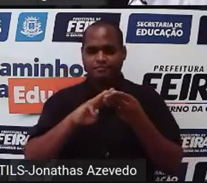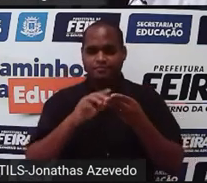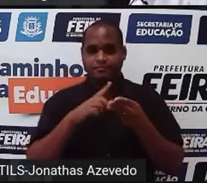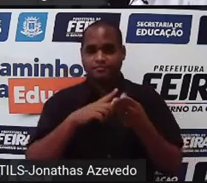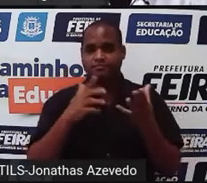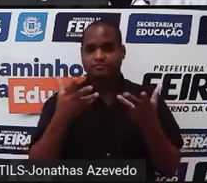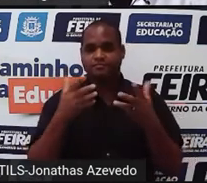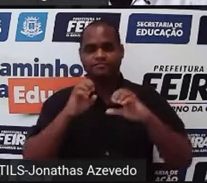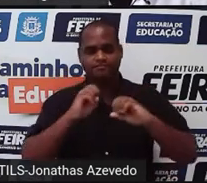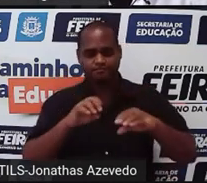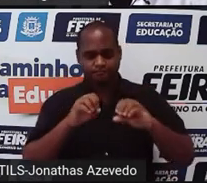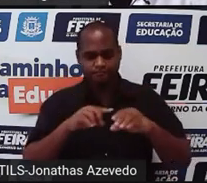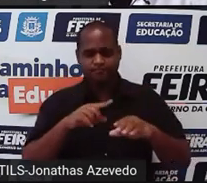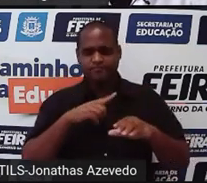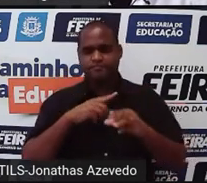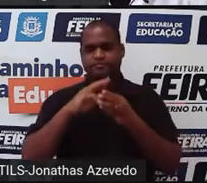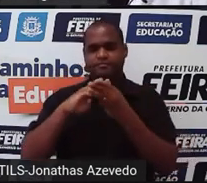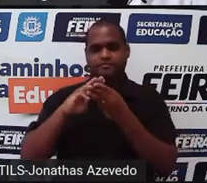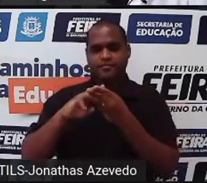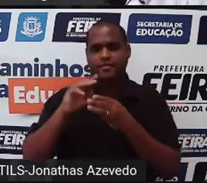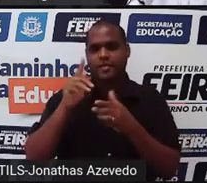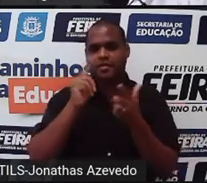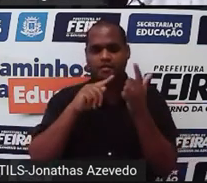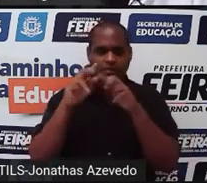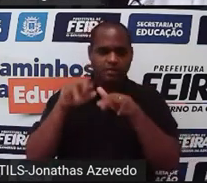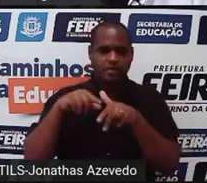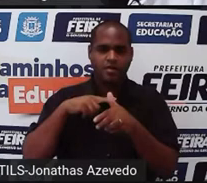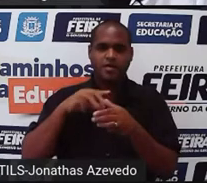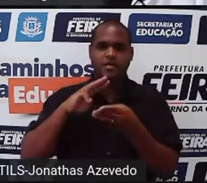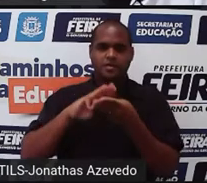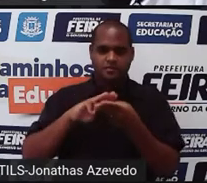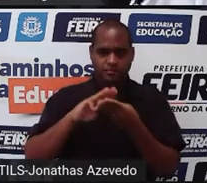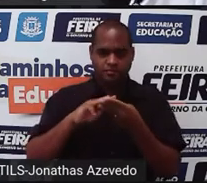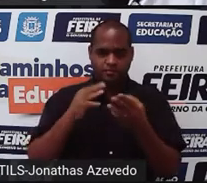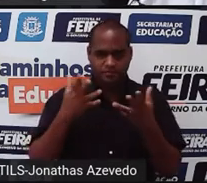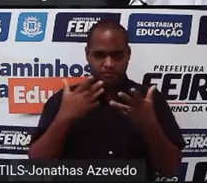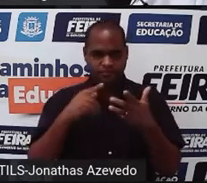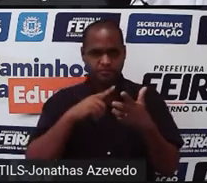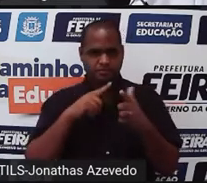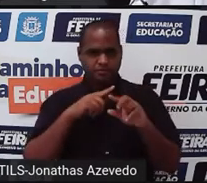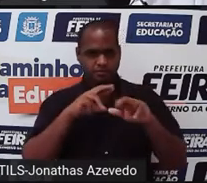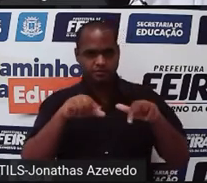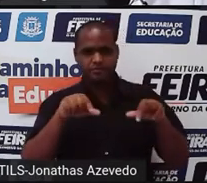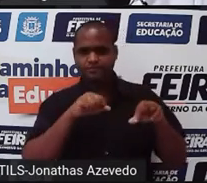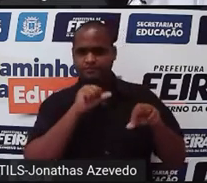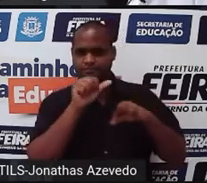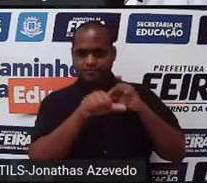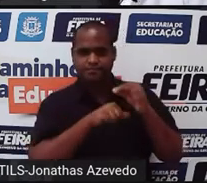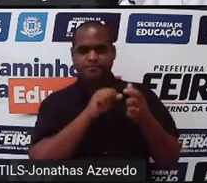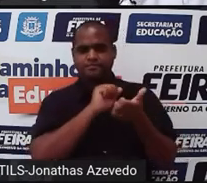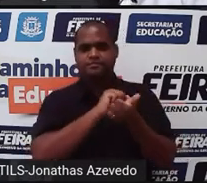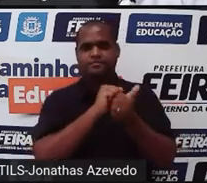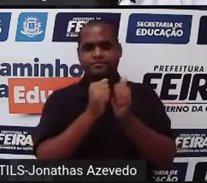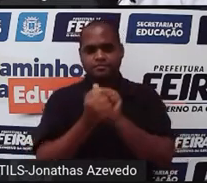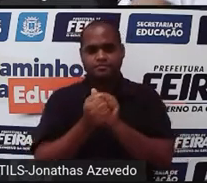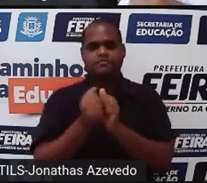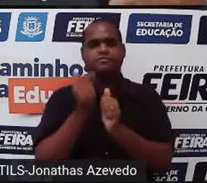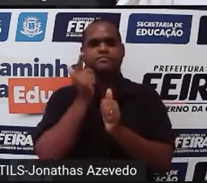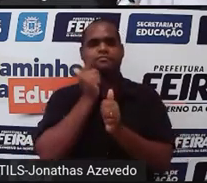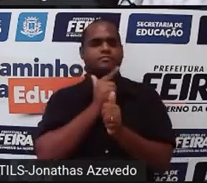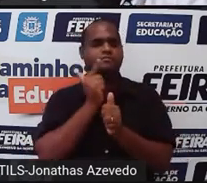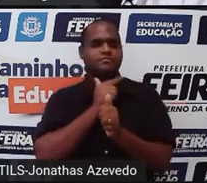coisa de ensinar matemática, foi que ele começou a estudar formas, né? Maneiras de como você fazer para que você